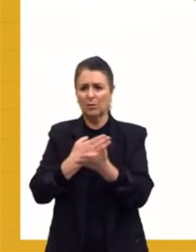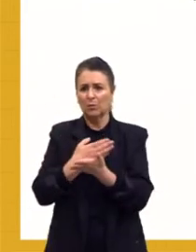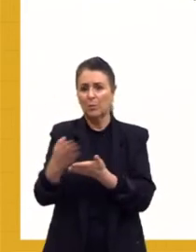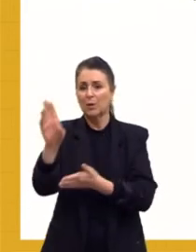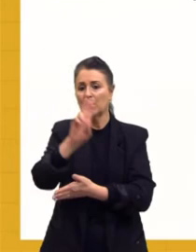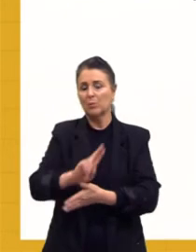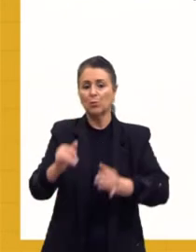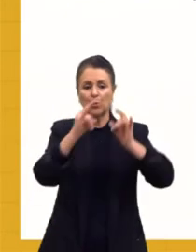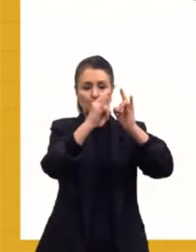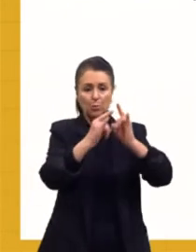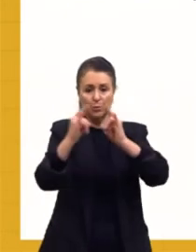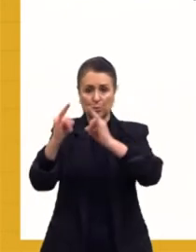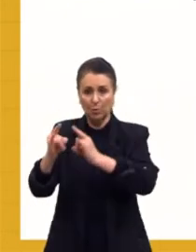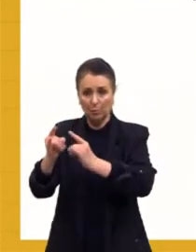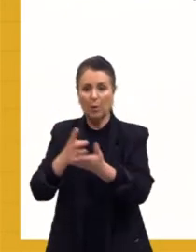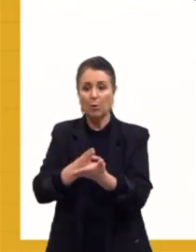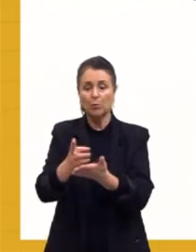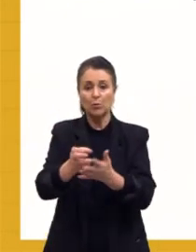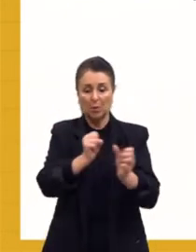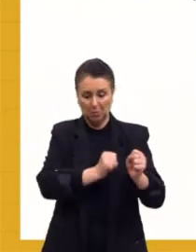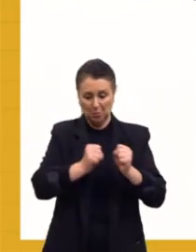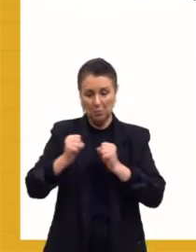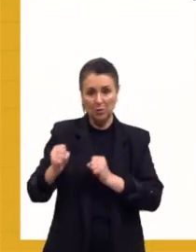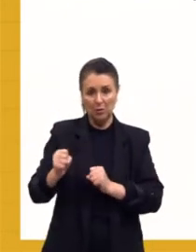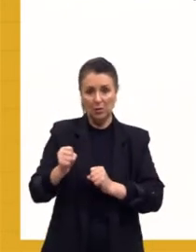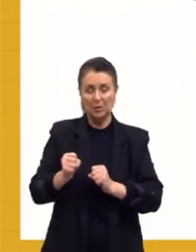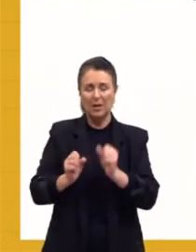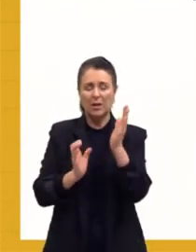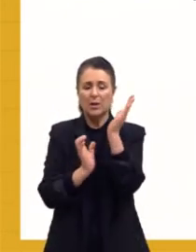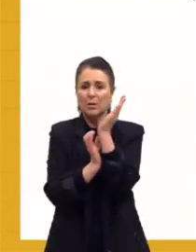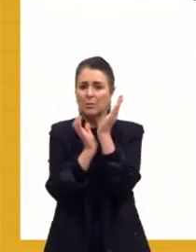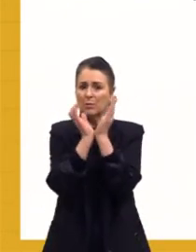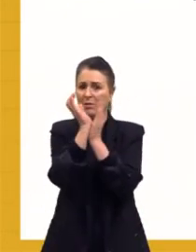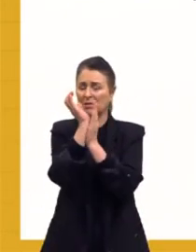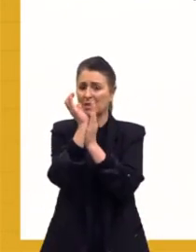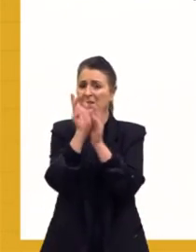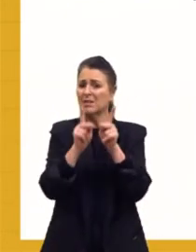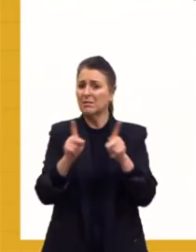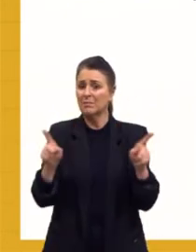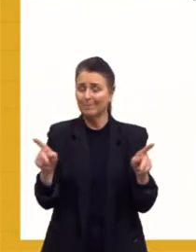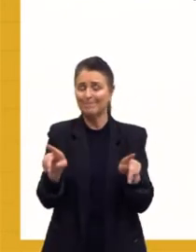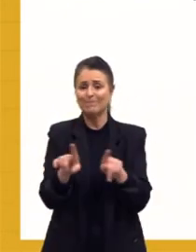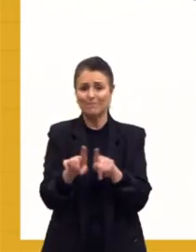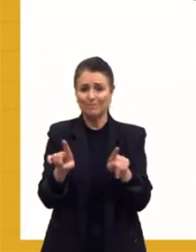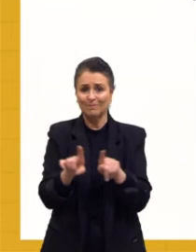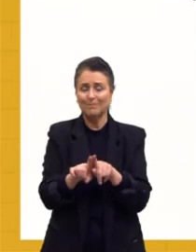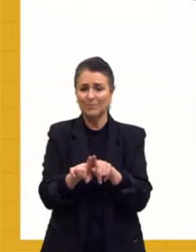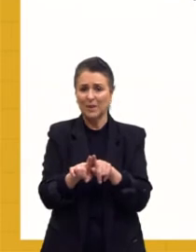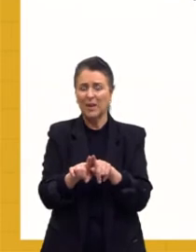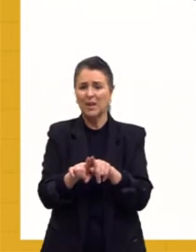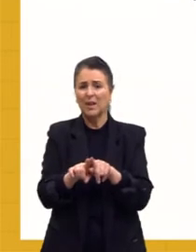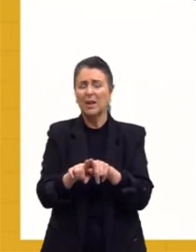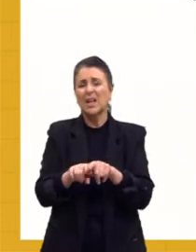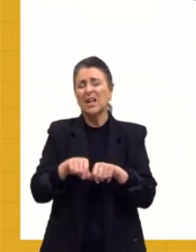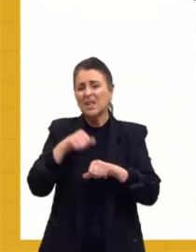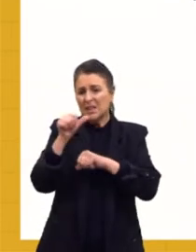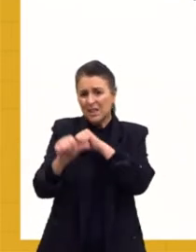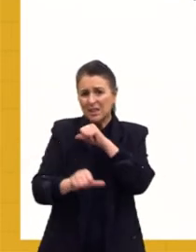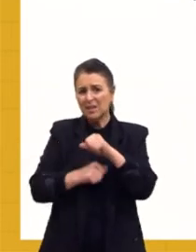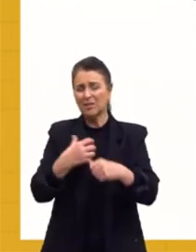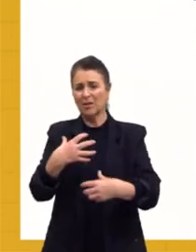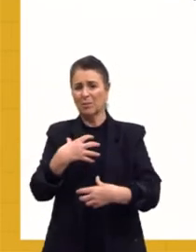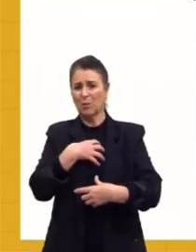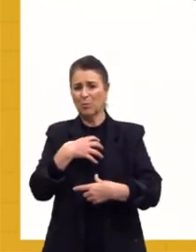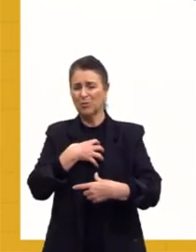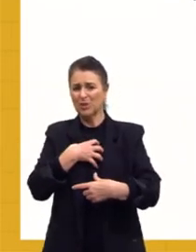usa as instituições para se manter no poder, e a burocracia, nesse momento, também vai virar um mecanismo do